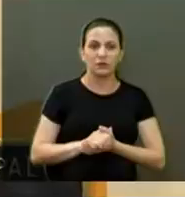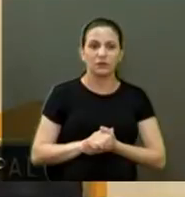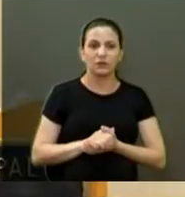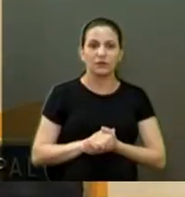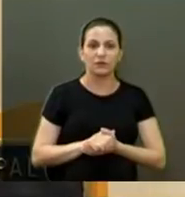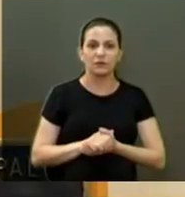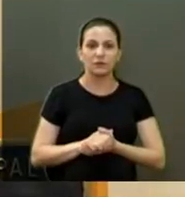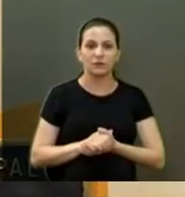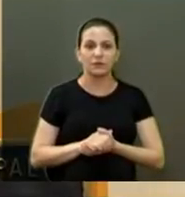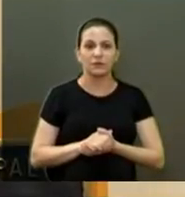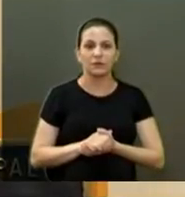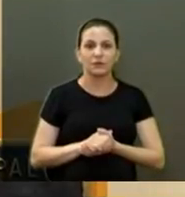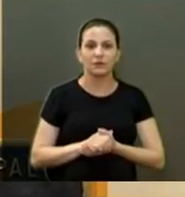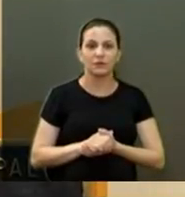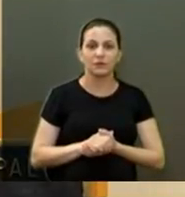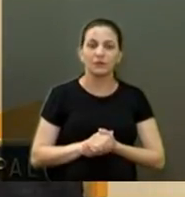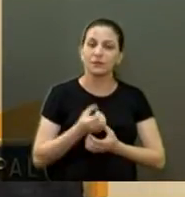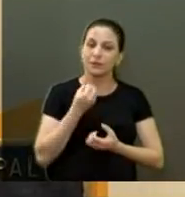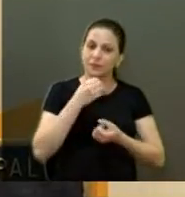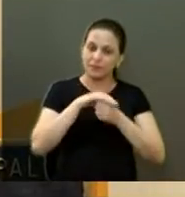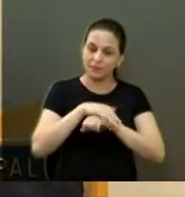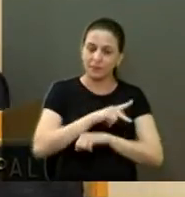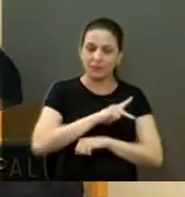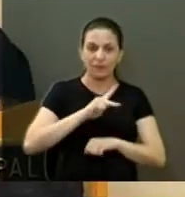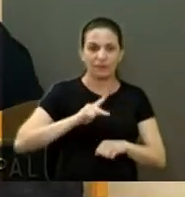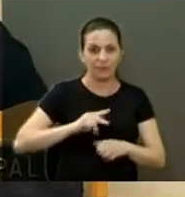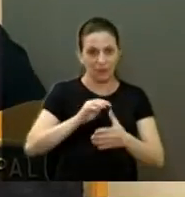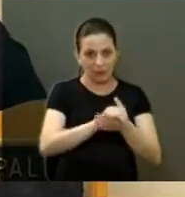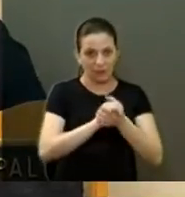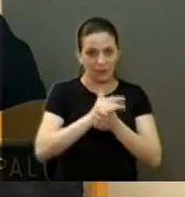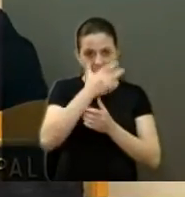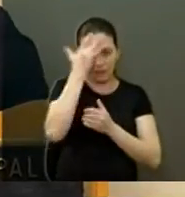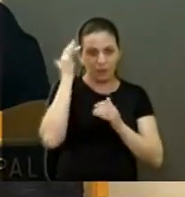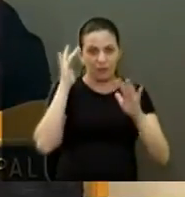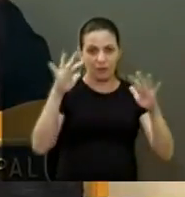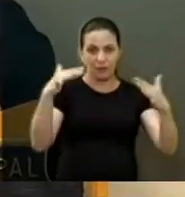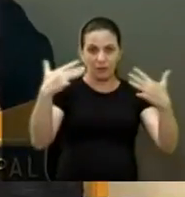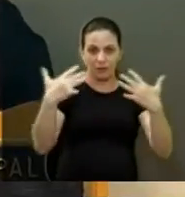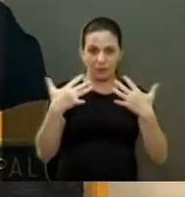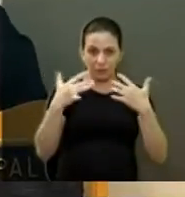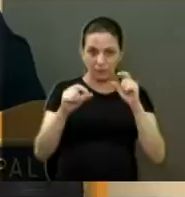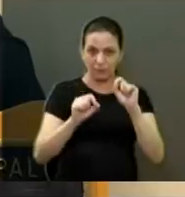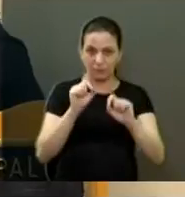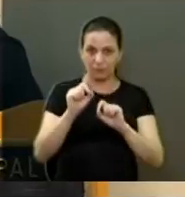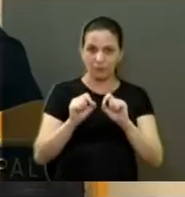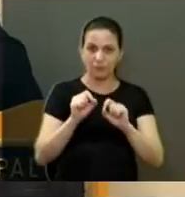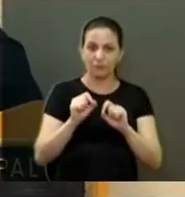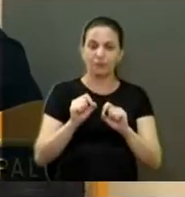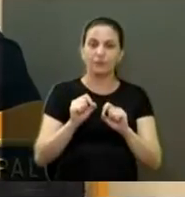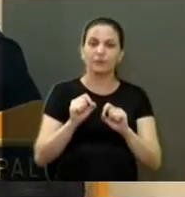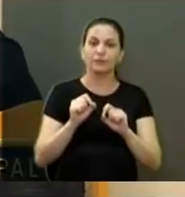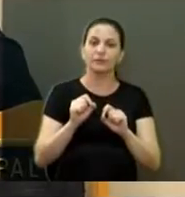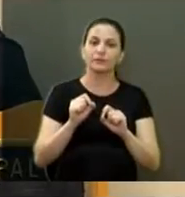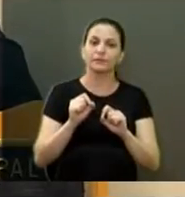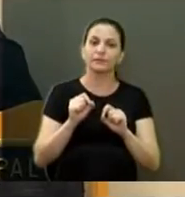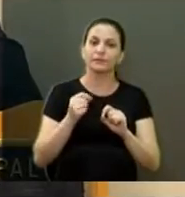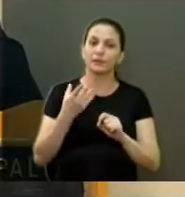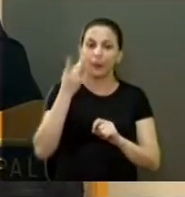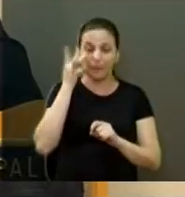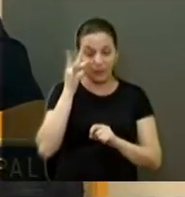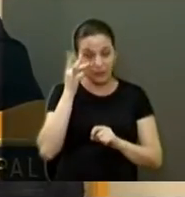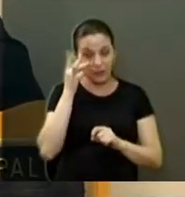Boa noite, presidente. Cumprimentos a todos que estão nos acompanhando pelos diversos meios e aqui presentes.